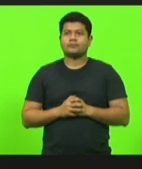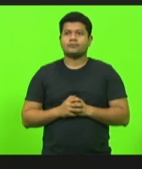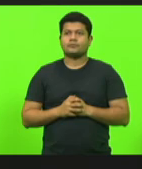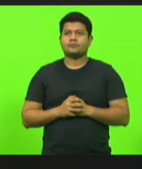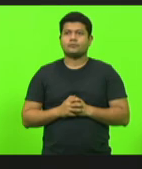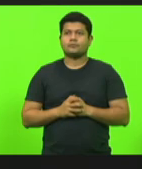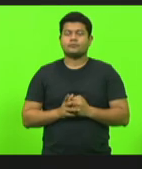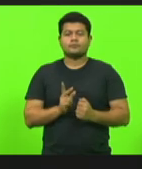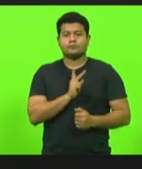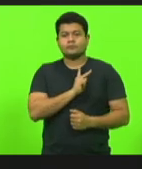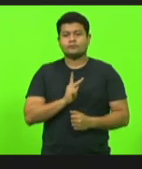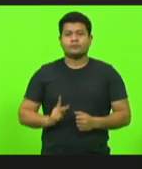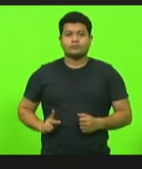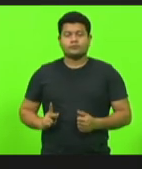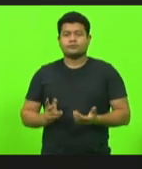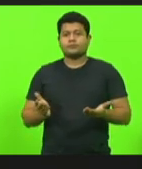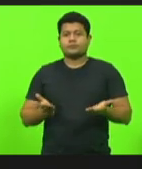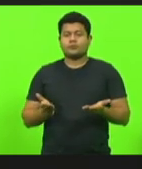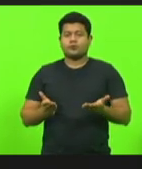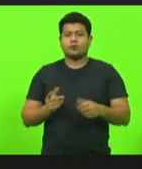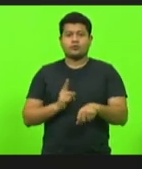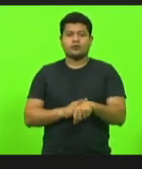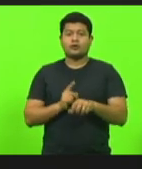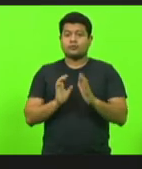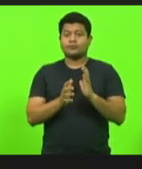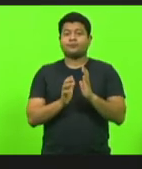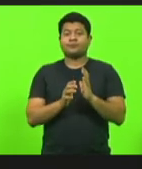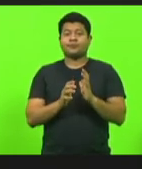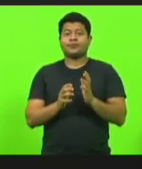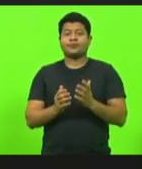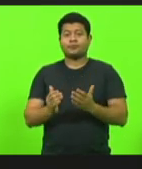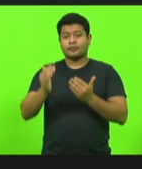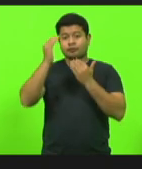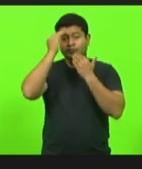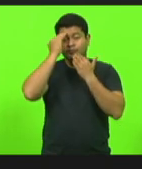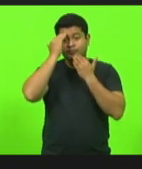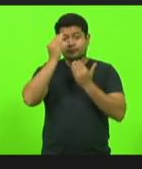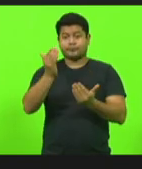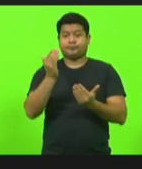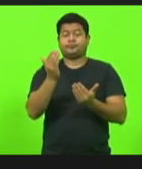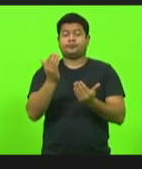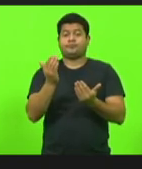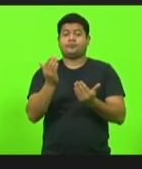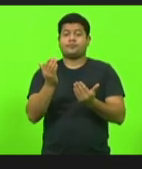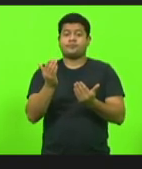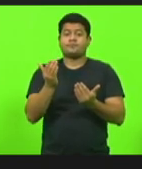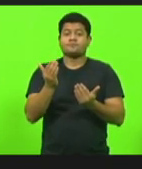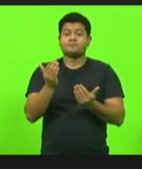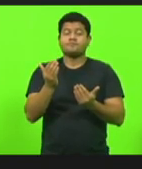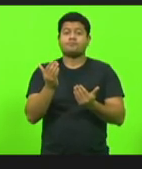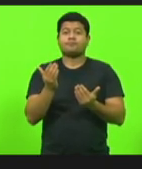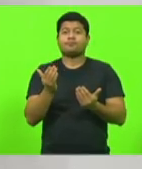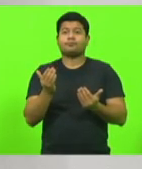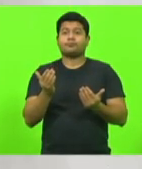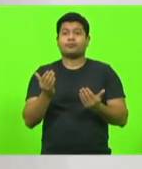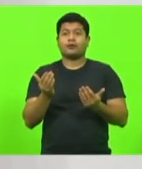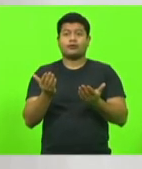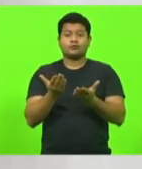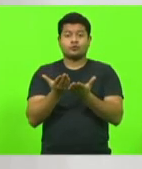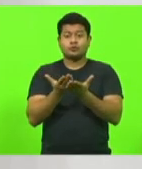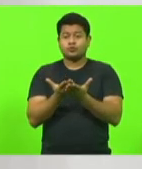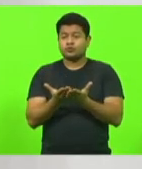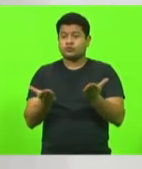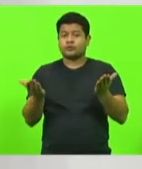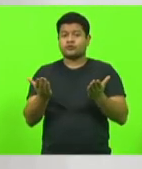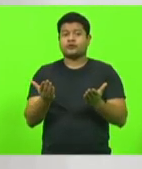Presidente, eu vou utilizar o tempo de partido hoje para agradecer a todos aqueles que fazem parte do nosso